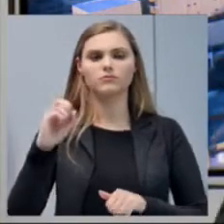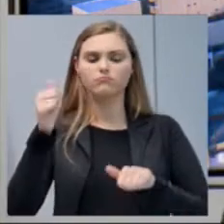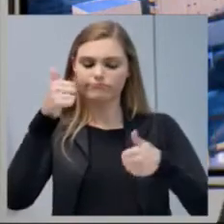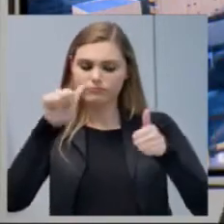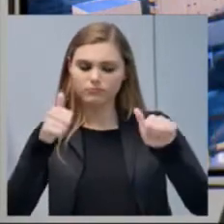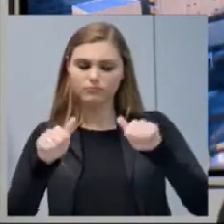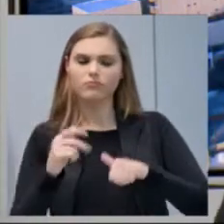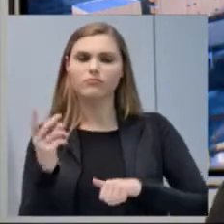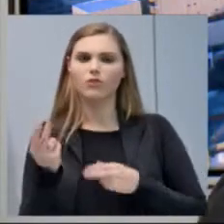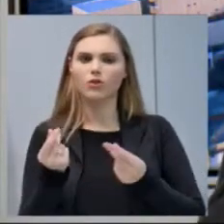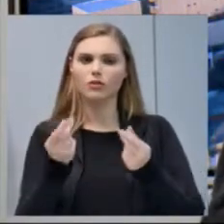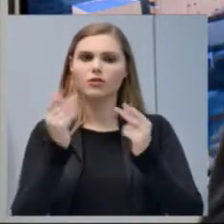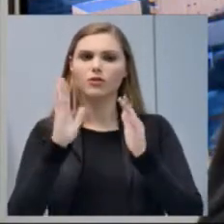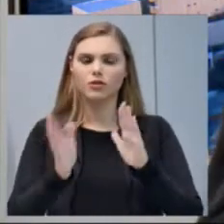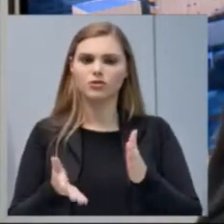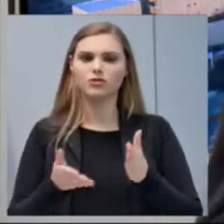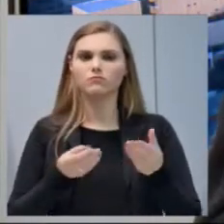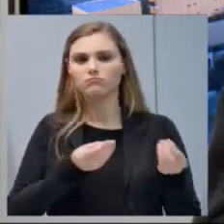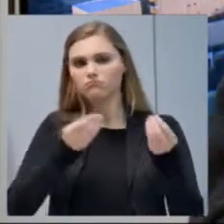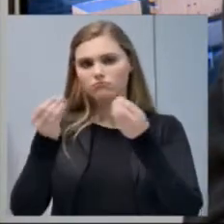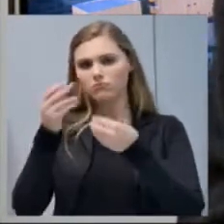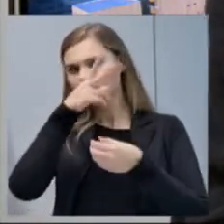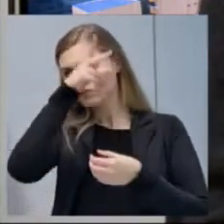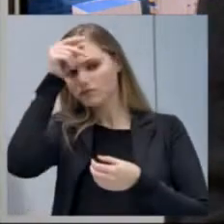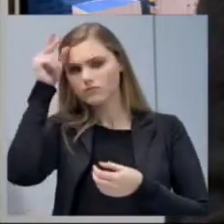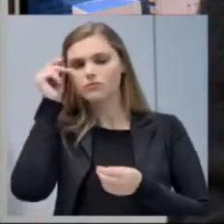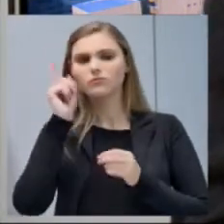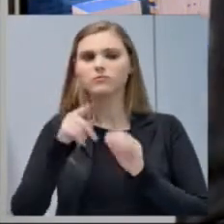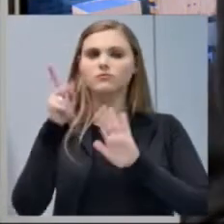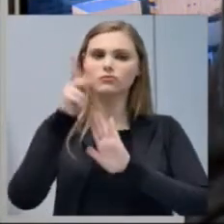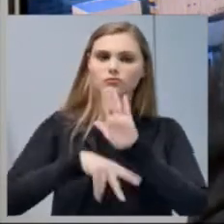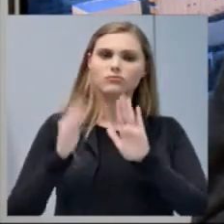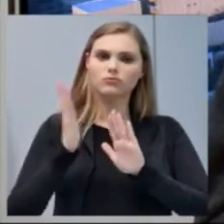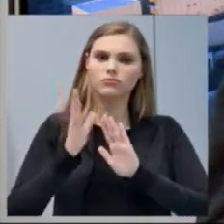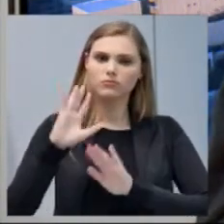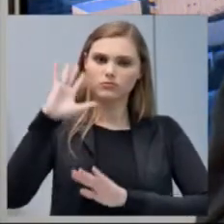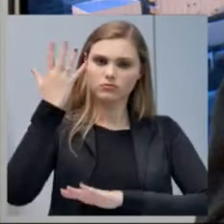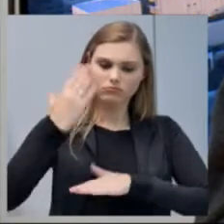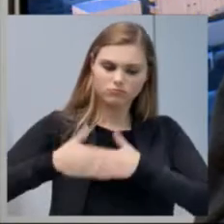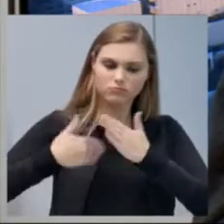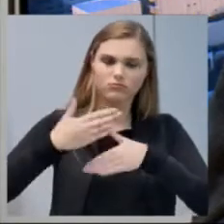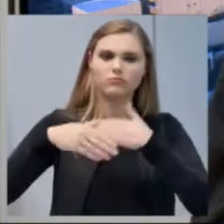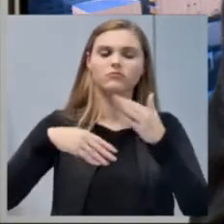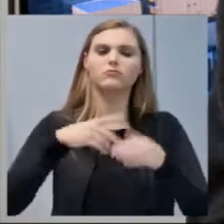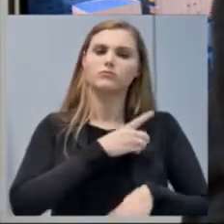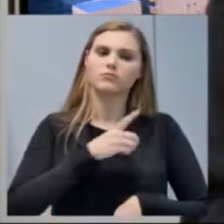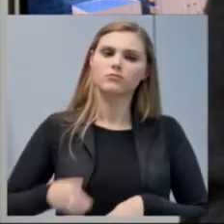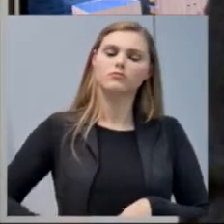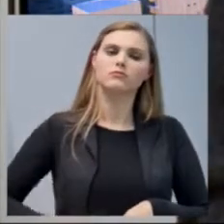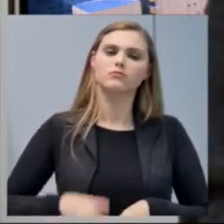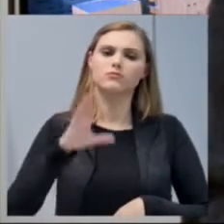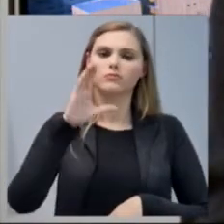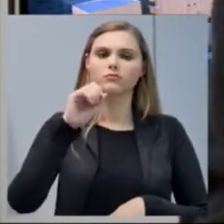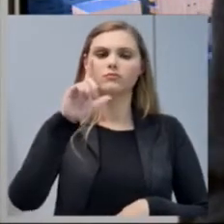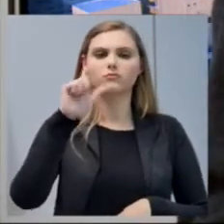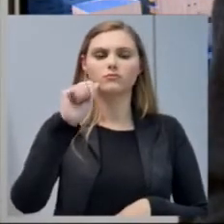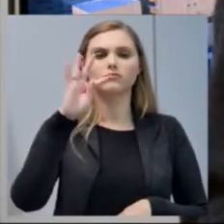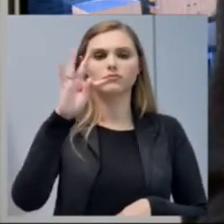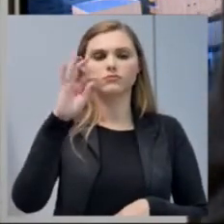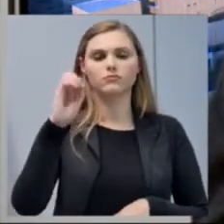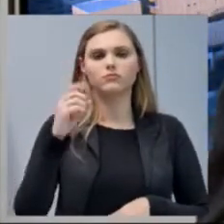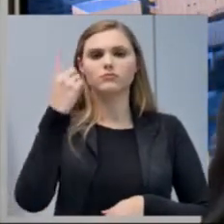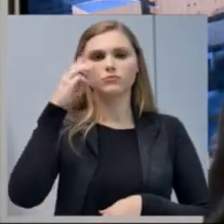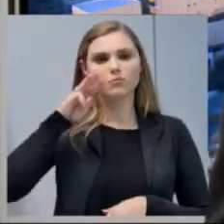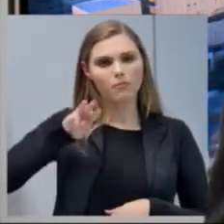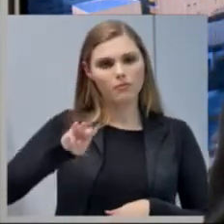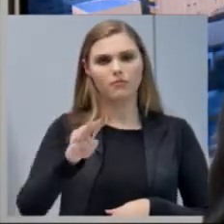nesse ano e que já está disponível na Prefeitura. Então, são os projetos em andamento do deputado Valdir Colato. Além do um milhão que nós trouxemos, aquela